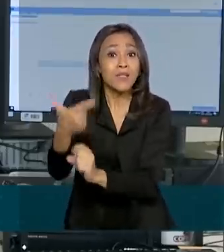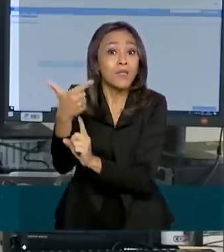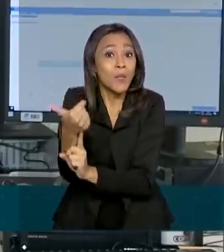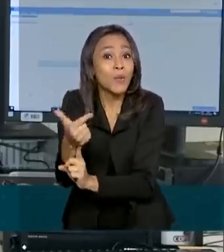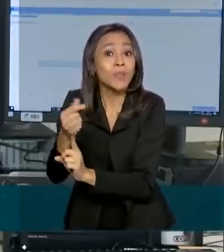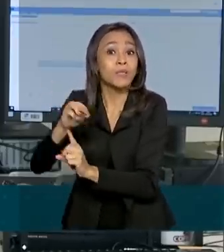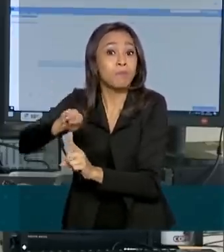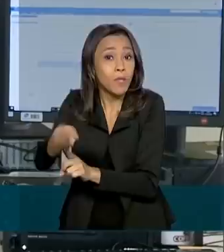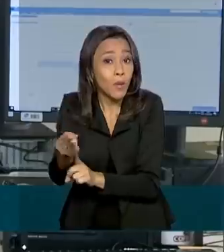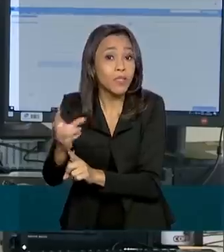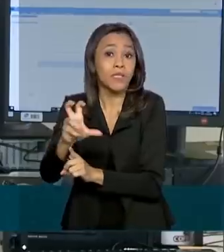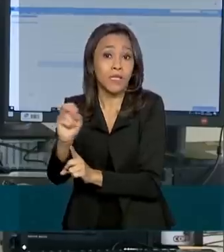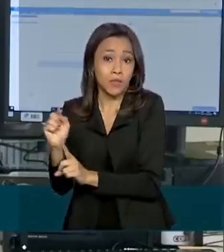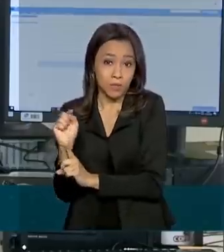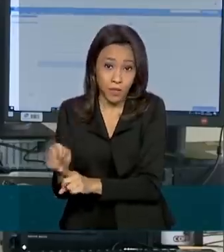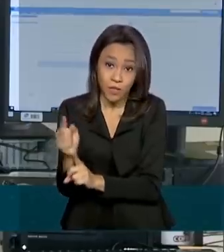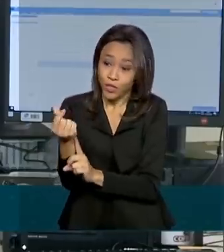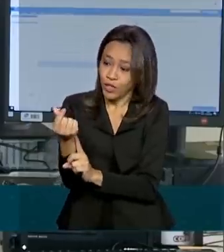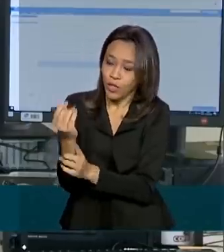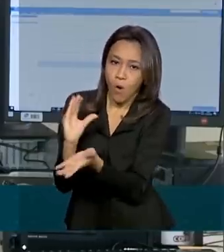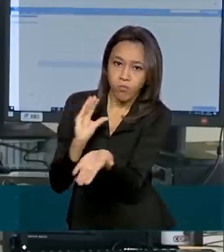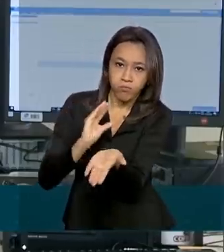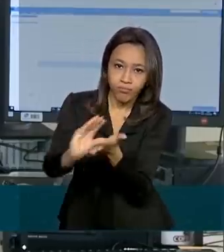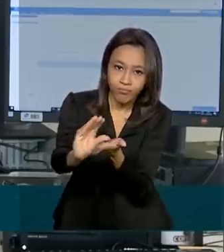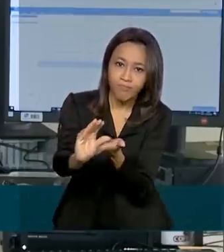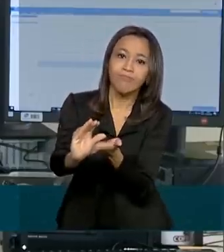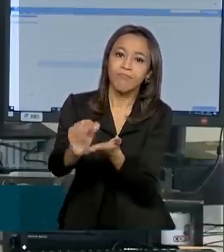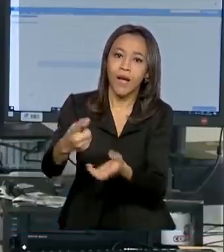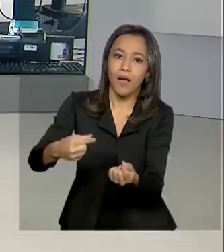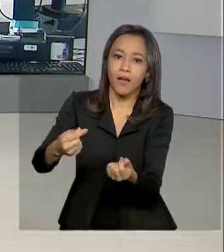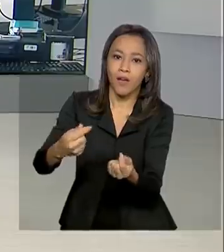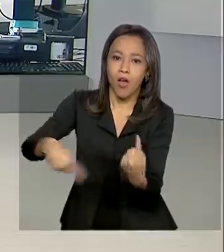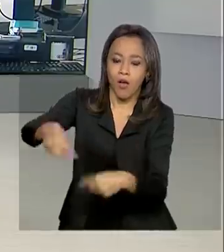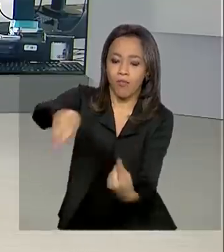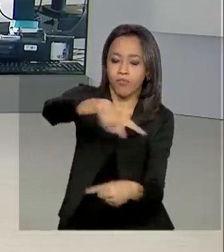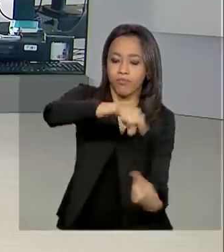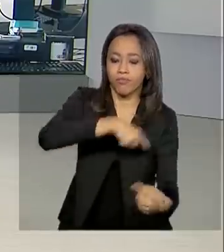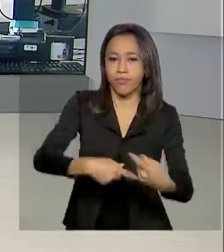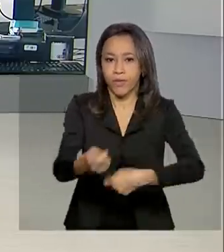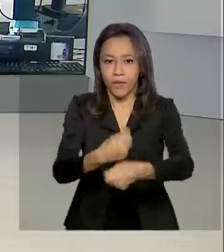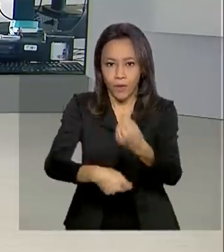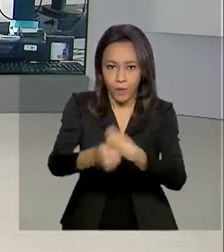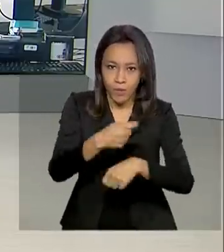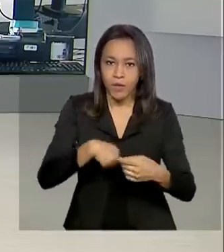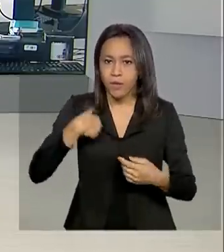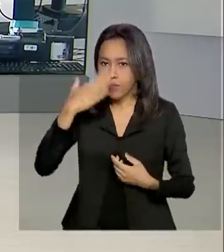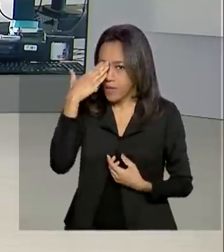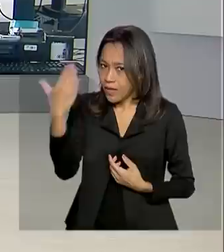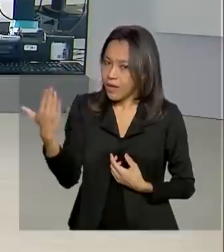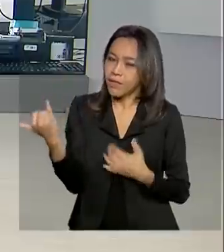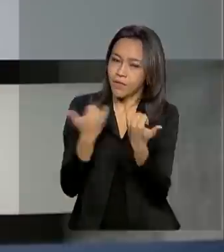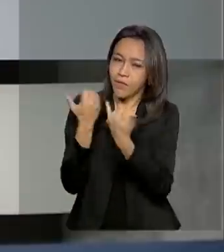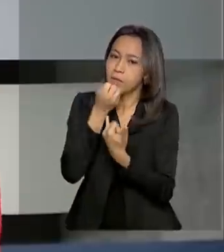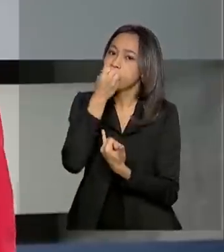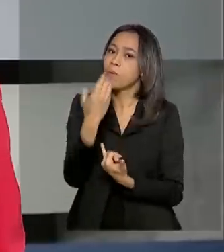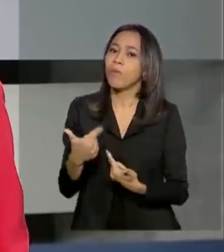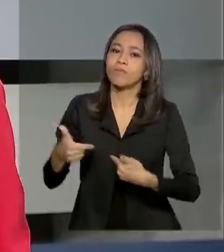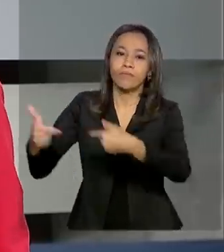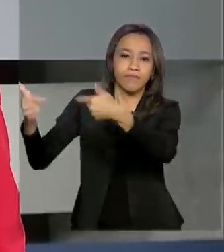meio de reais injetados na economia. Ana? Obrigada pelas informações. Bom trabalho, Cláudia.